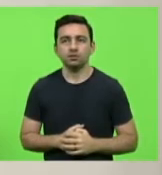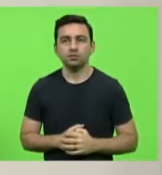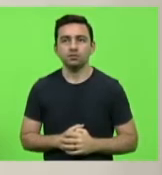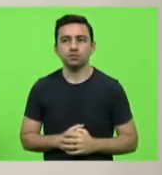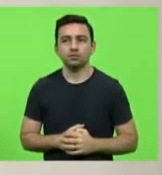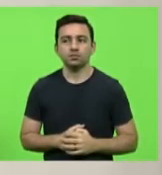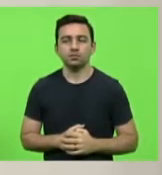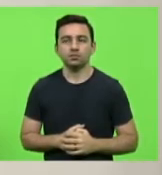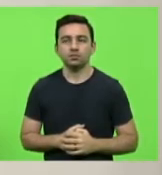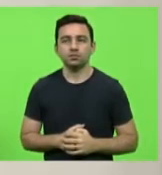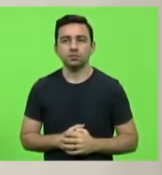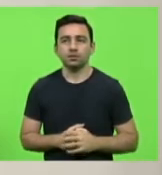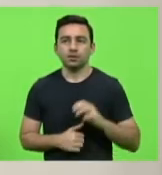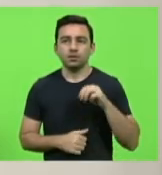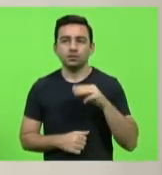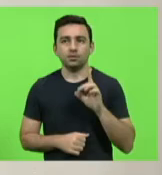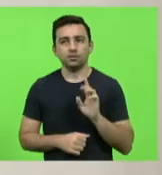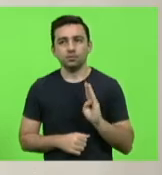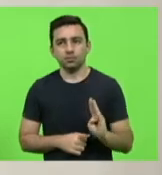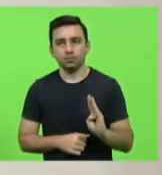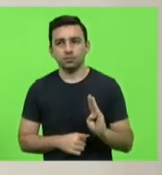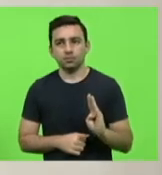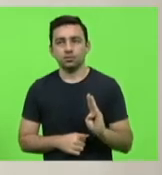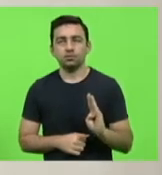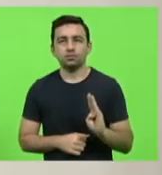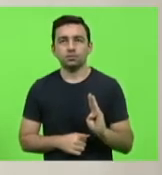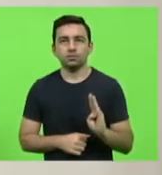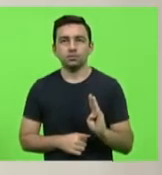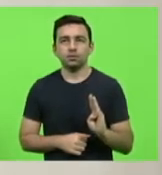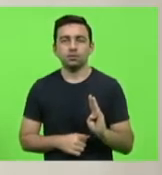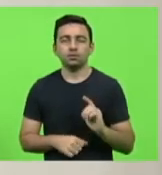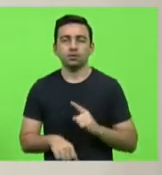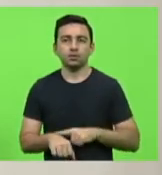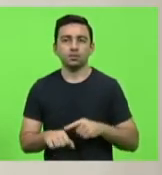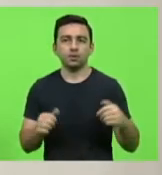Bloco MDB Partido Novo por 15 minutos.